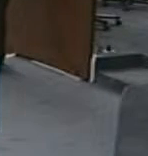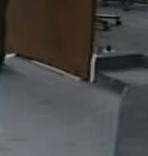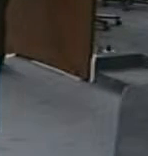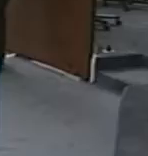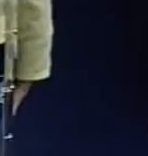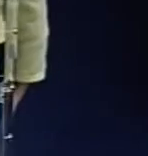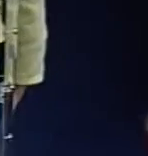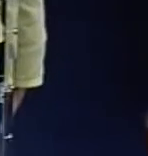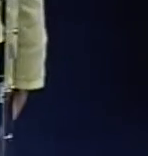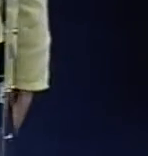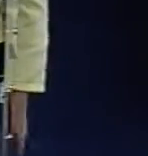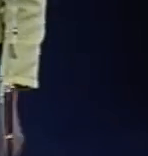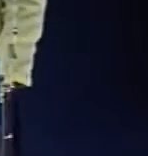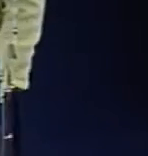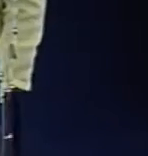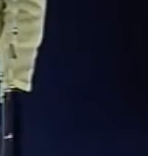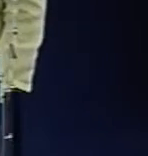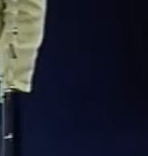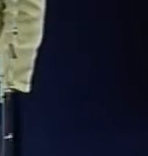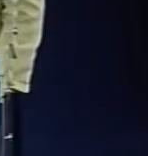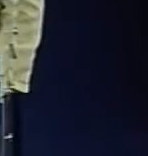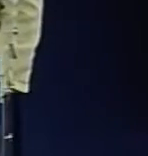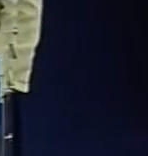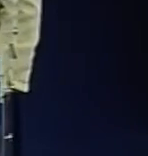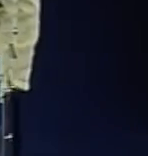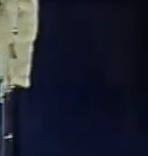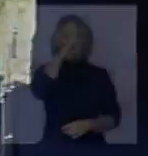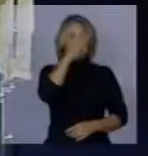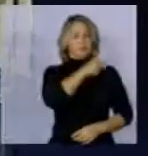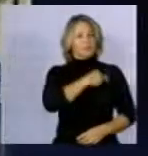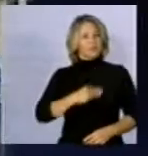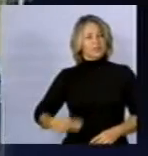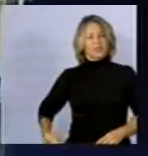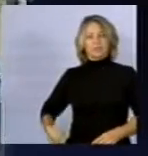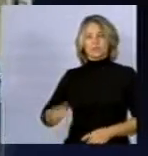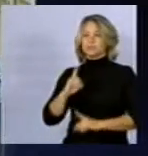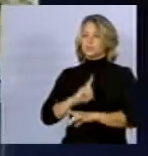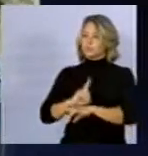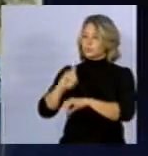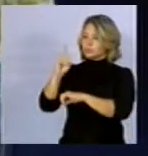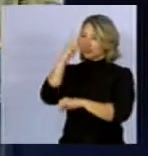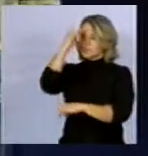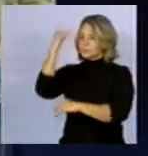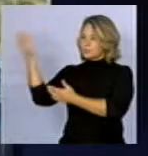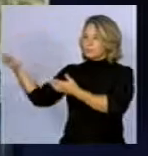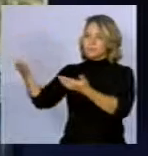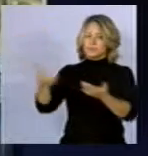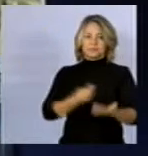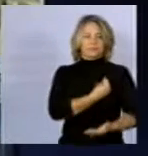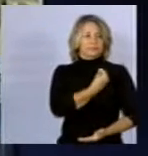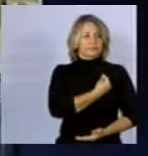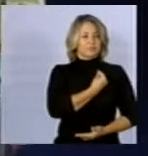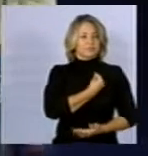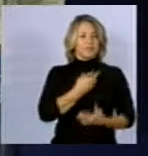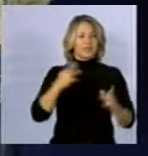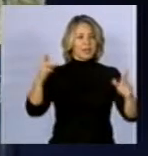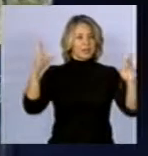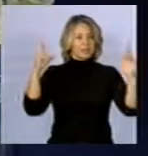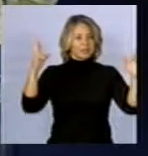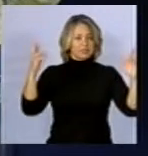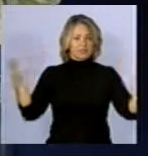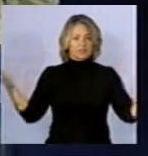Bom dia, senhor ministro, doutores, todos estão presentes. Estou representando nessa